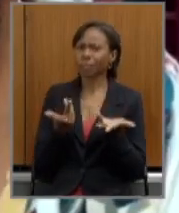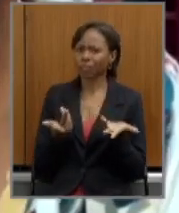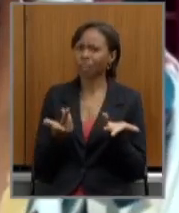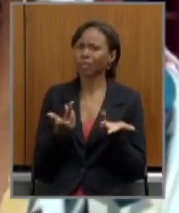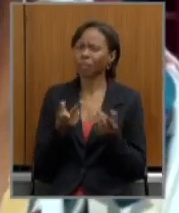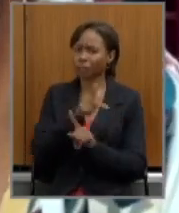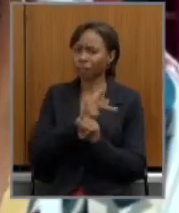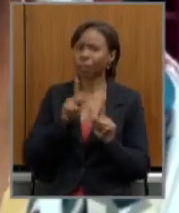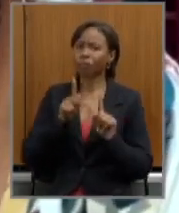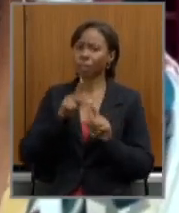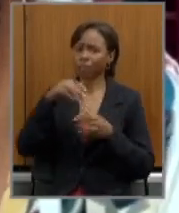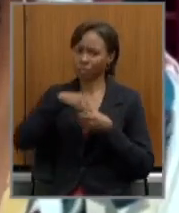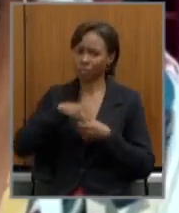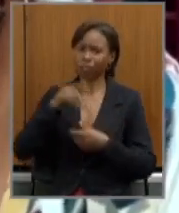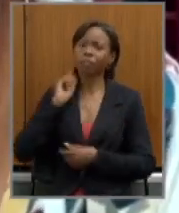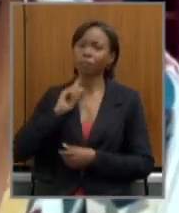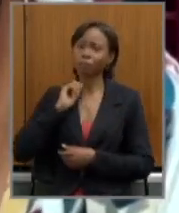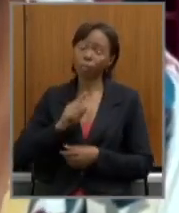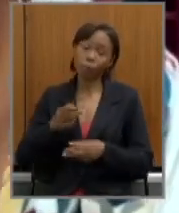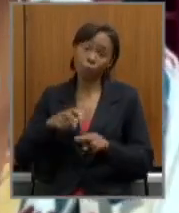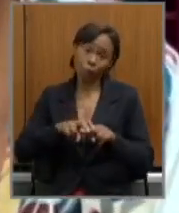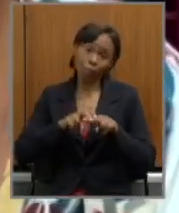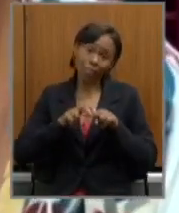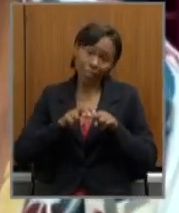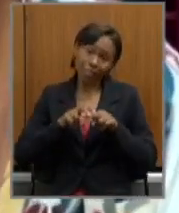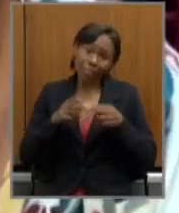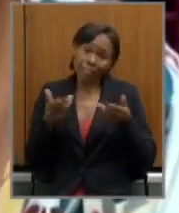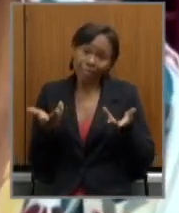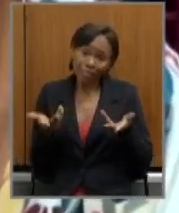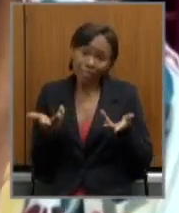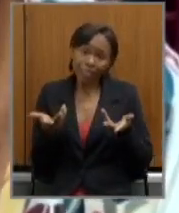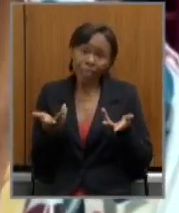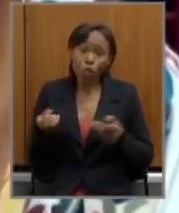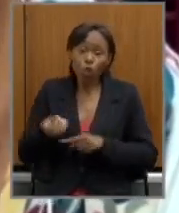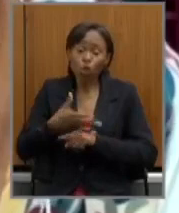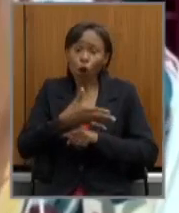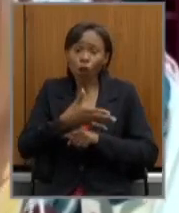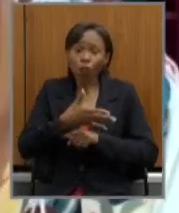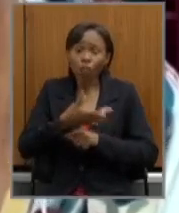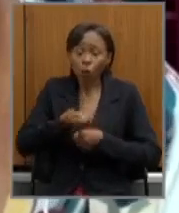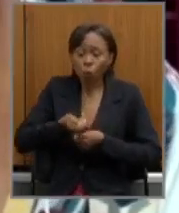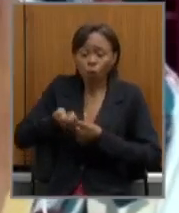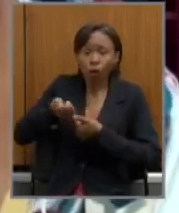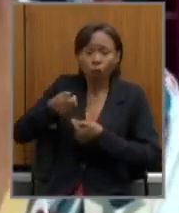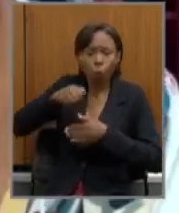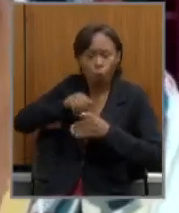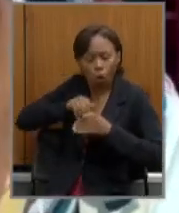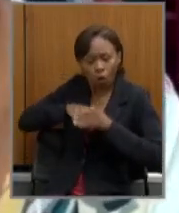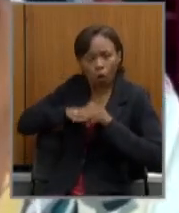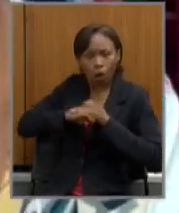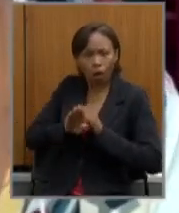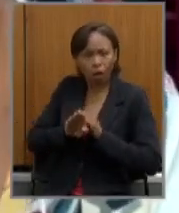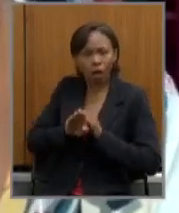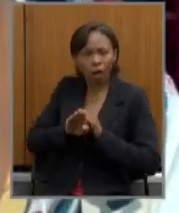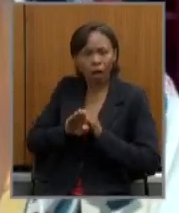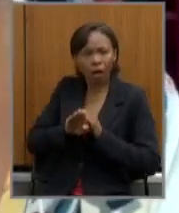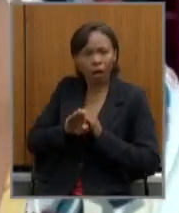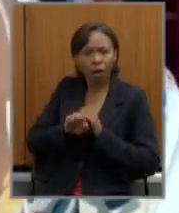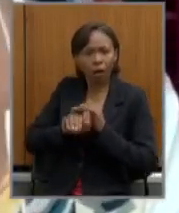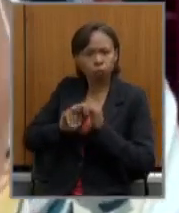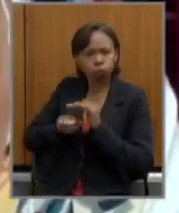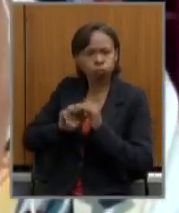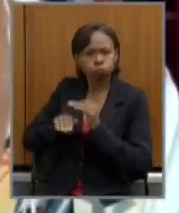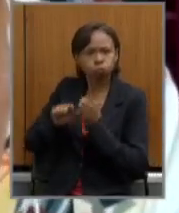previdência do estado uma vez que as novas contribuições serão guardadas no fundo de capitalização